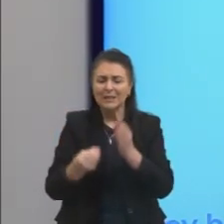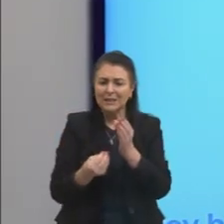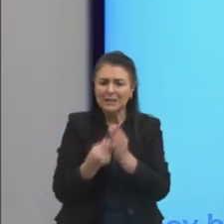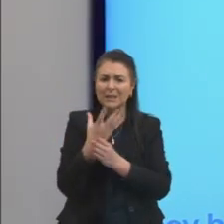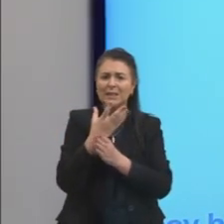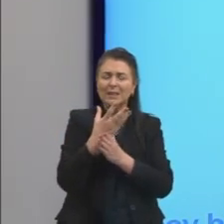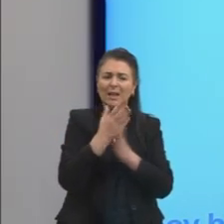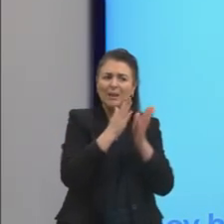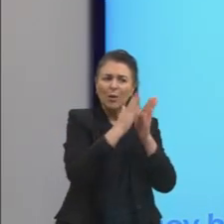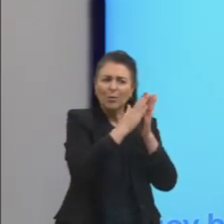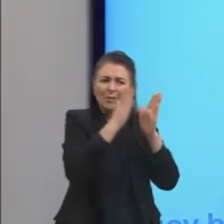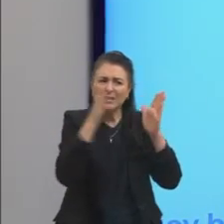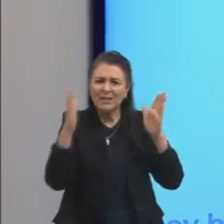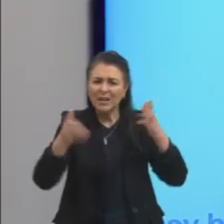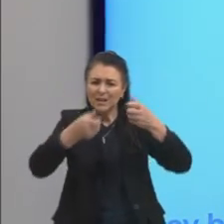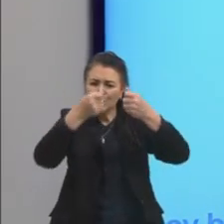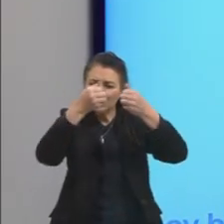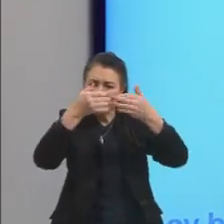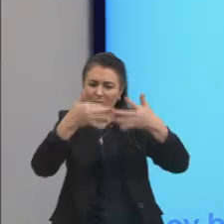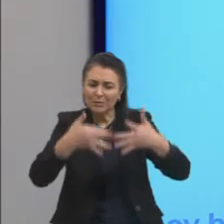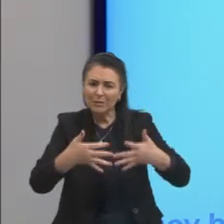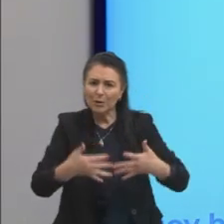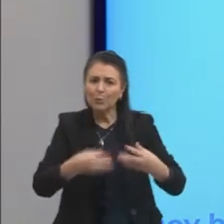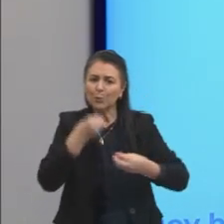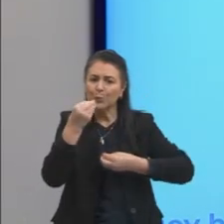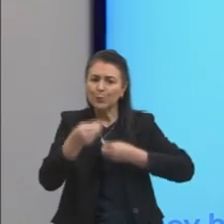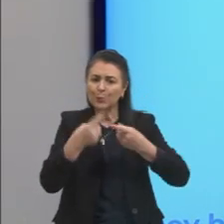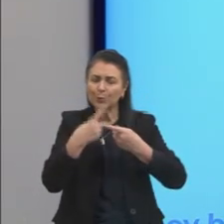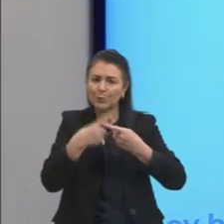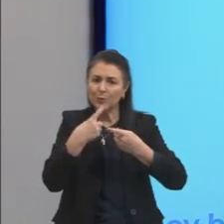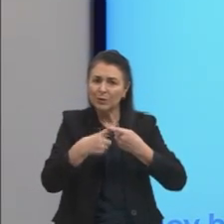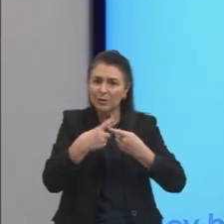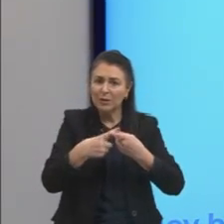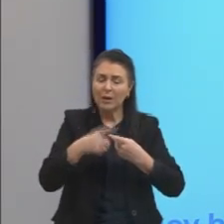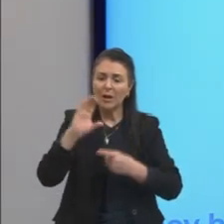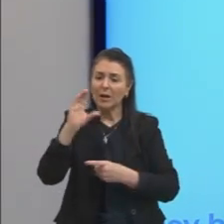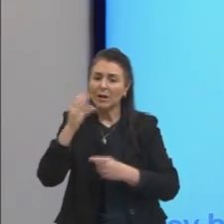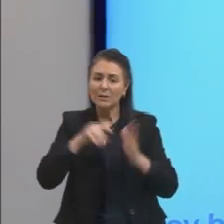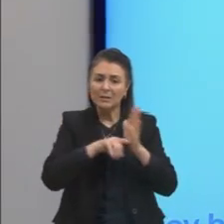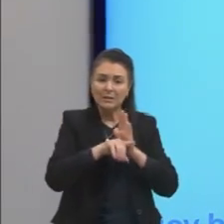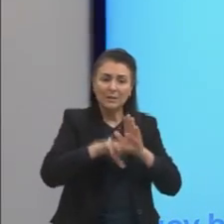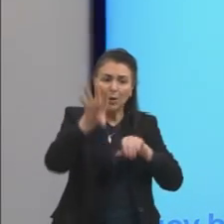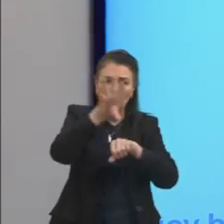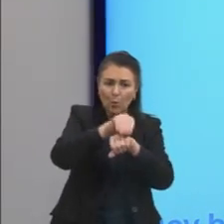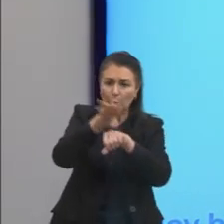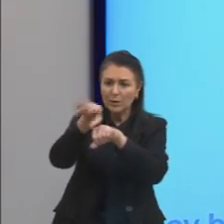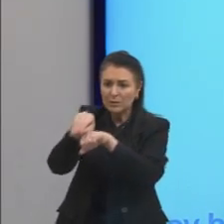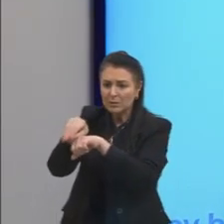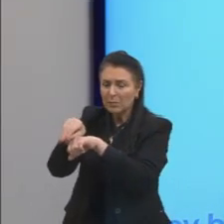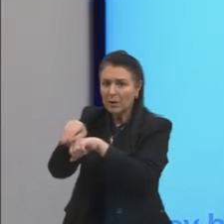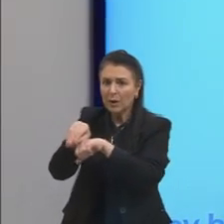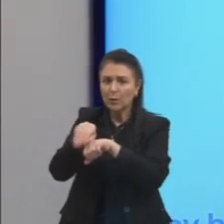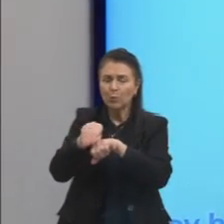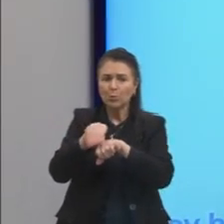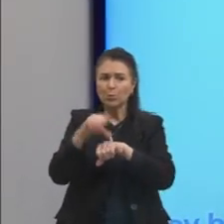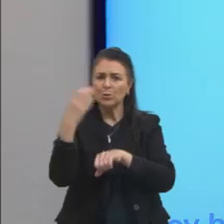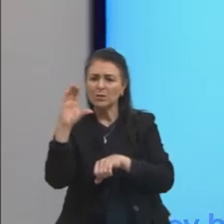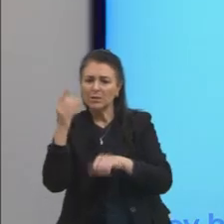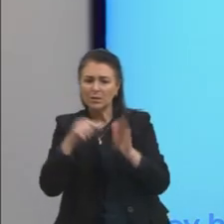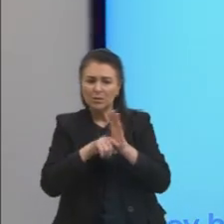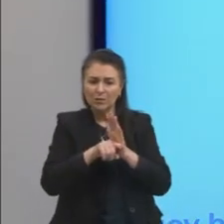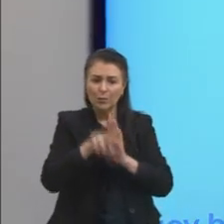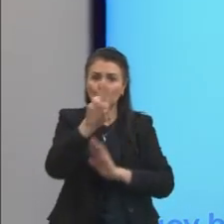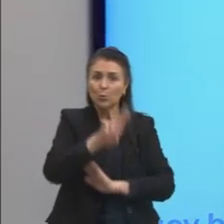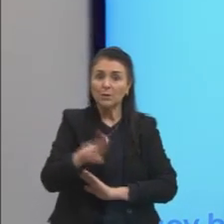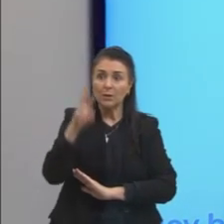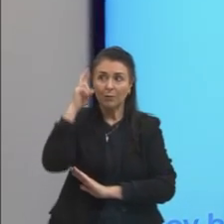justificativas para dizer por que a ciência, por que o conhecimento científico, agora que o ser humano busca pela razão,